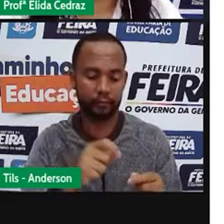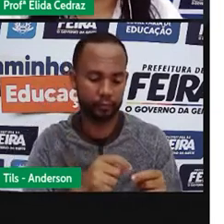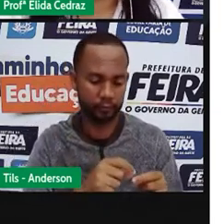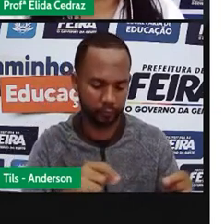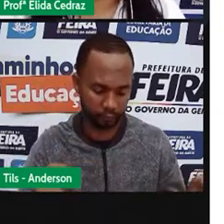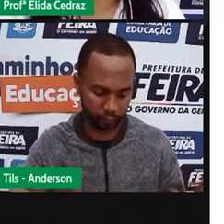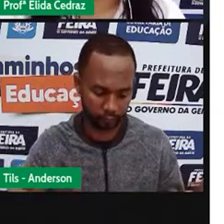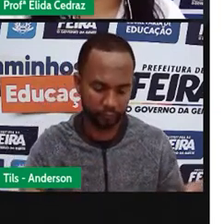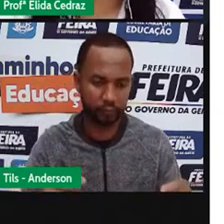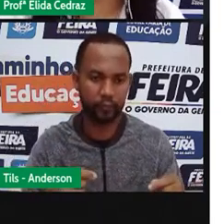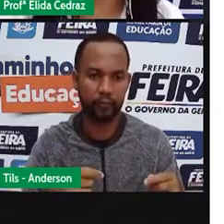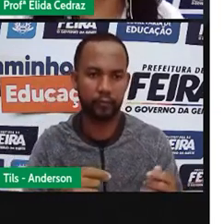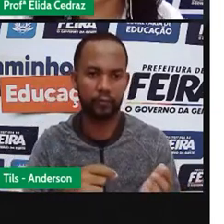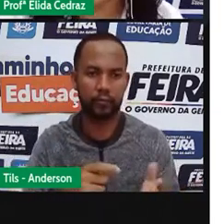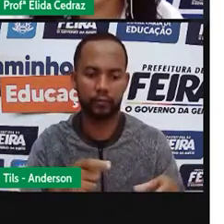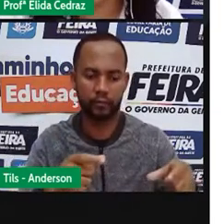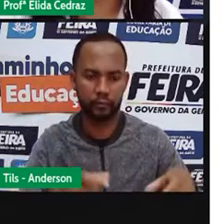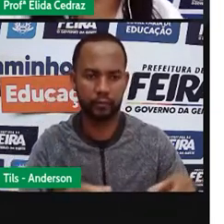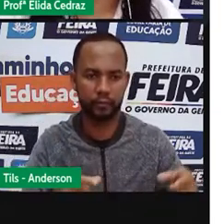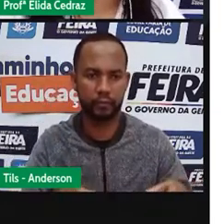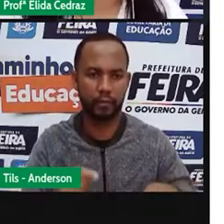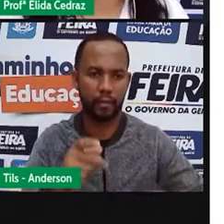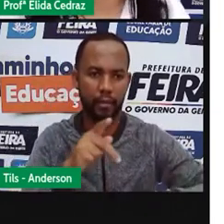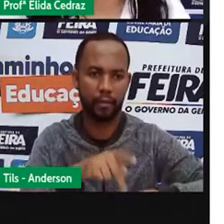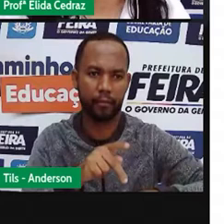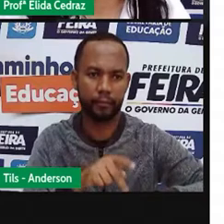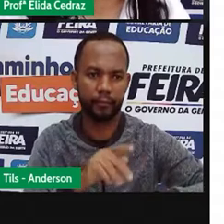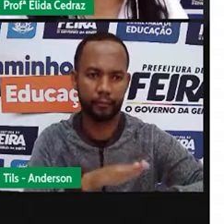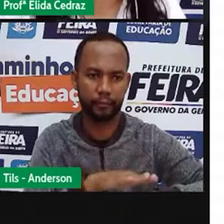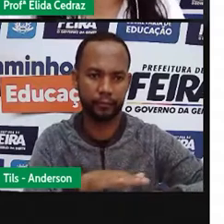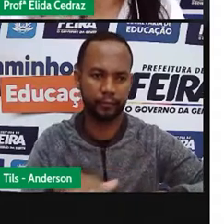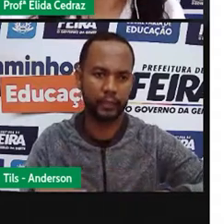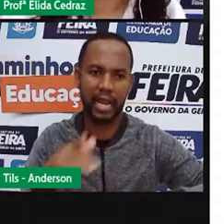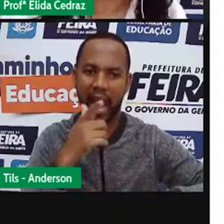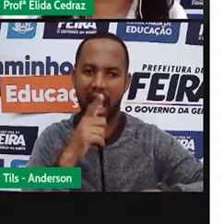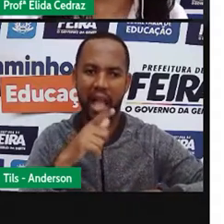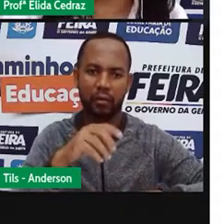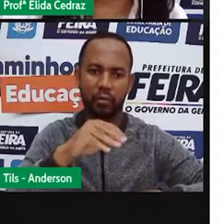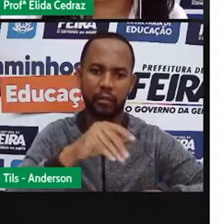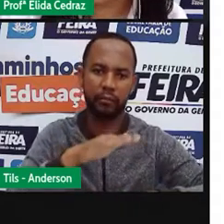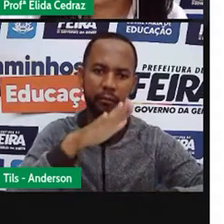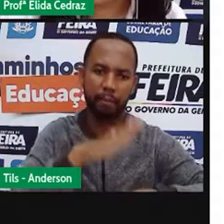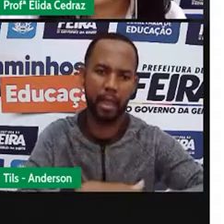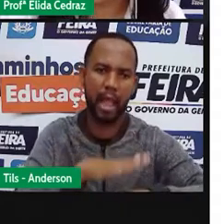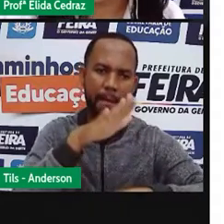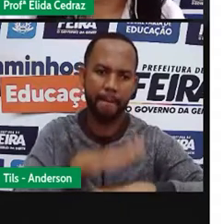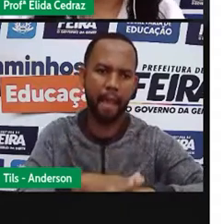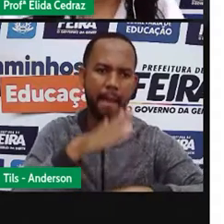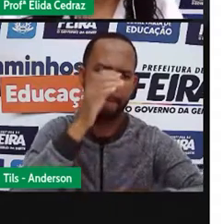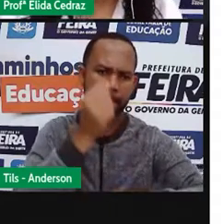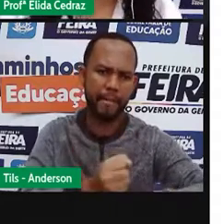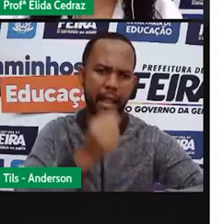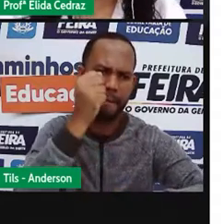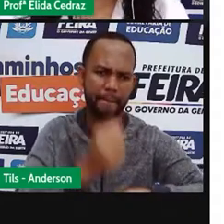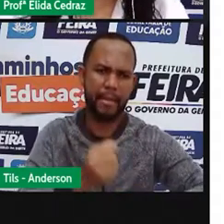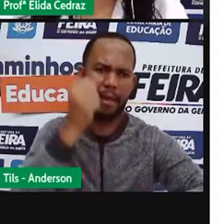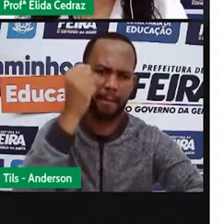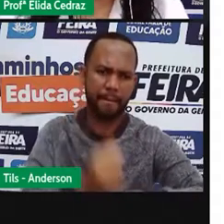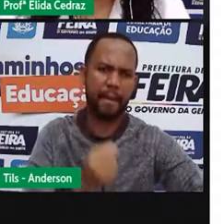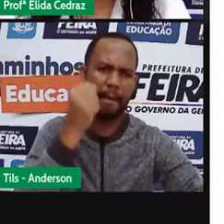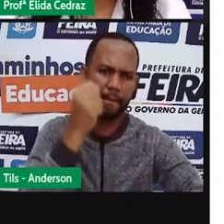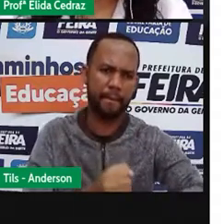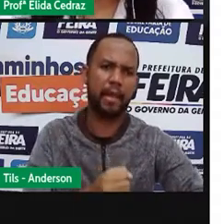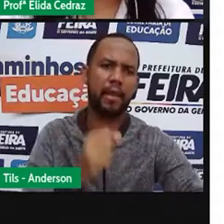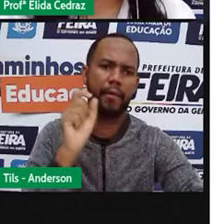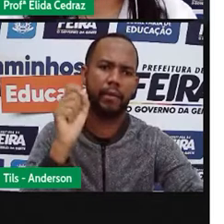fininhas, colocavam em cima de uma pedra, ia molhando e batendo com o martelo, até que ele